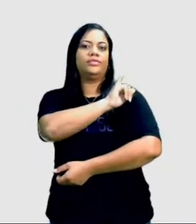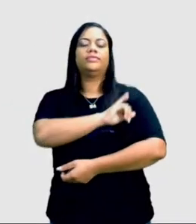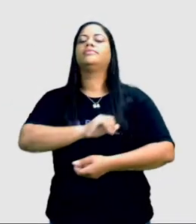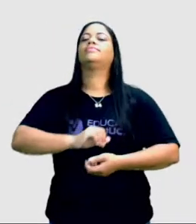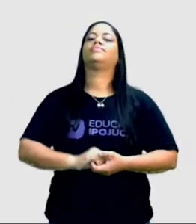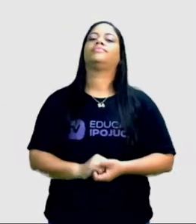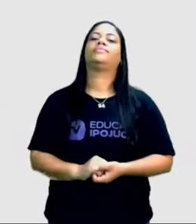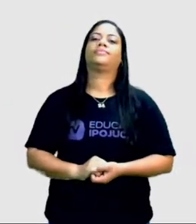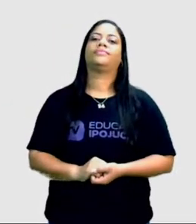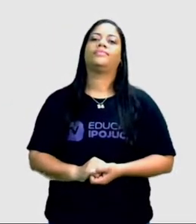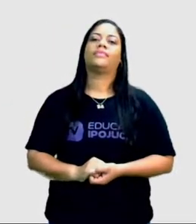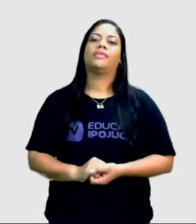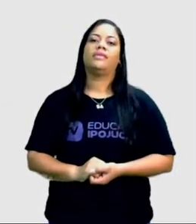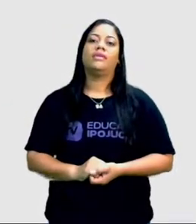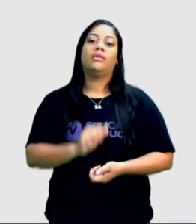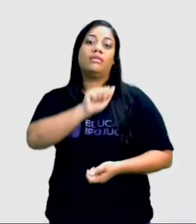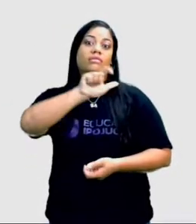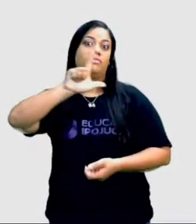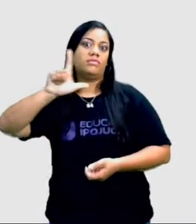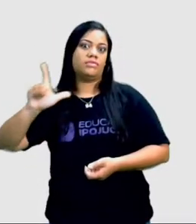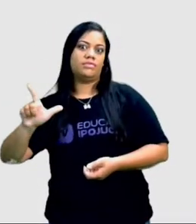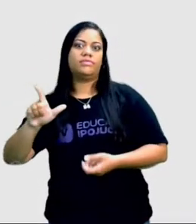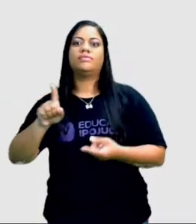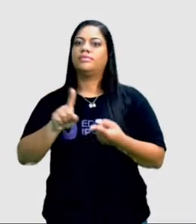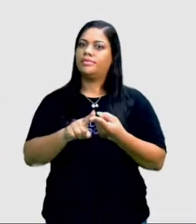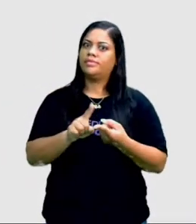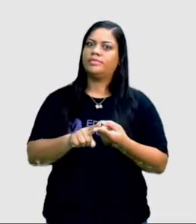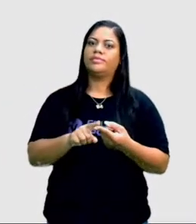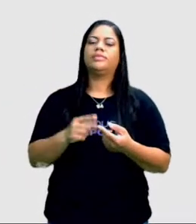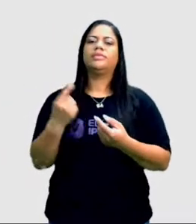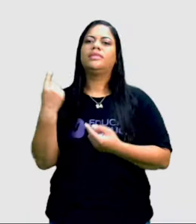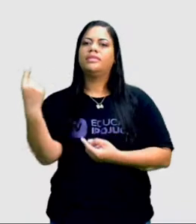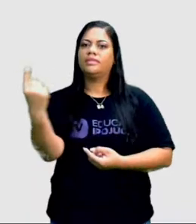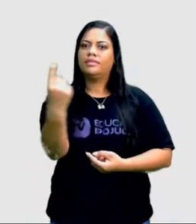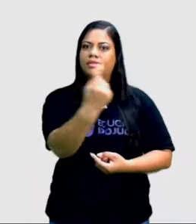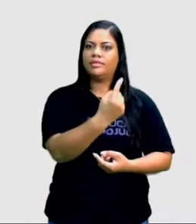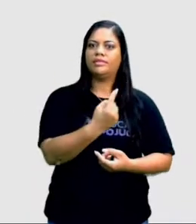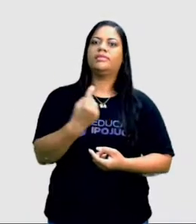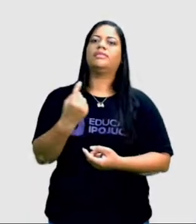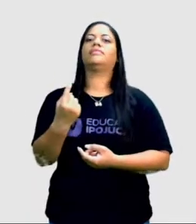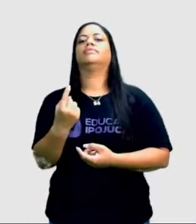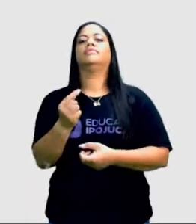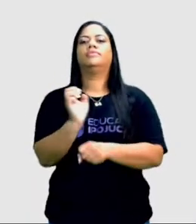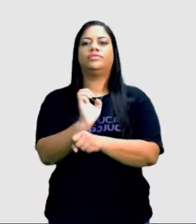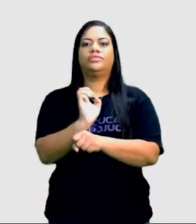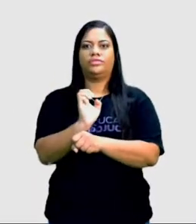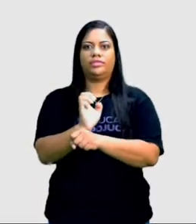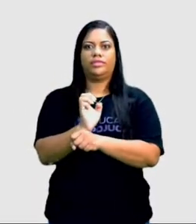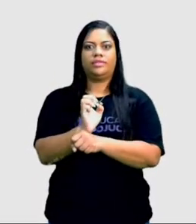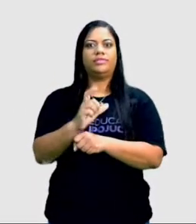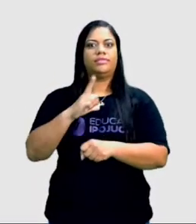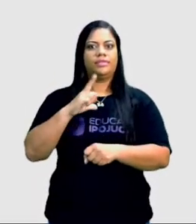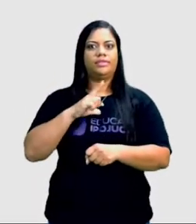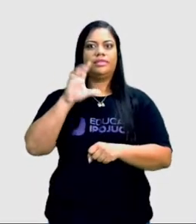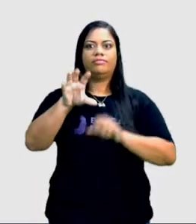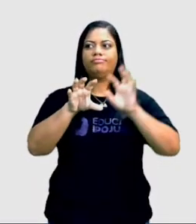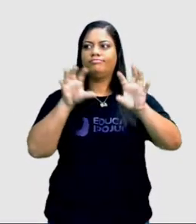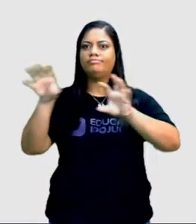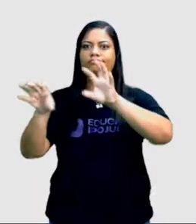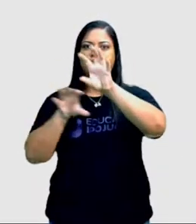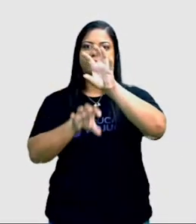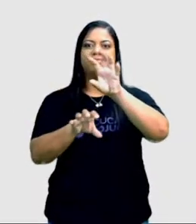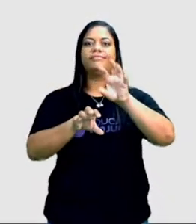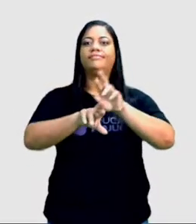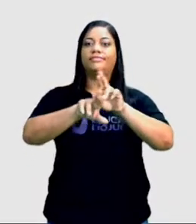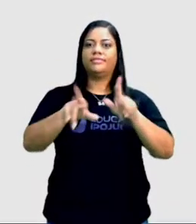dessa região. O que está no azul também faz parte dessa região e cada estado faz parte de uma região. Então se eu perguntar a você,